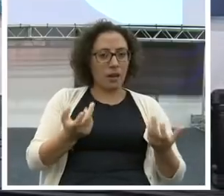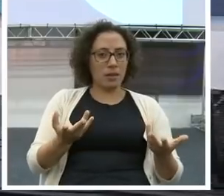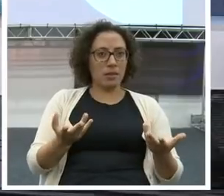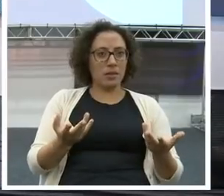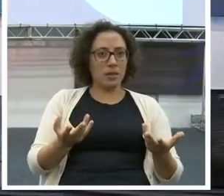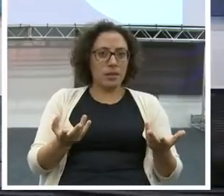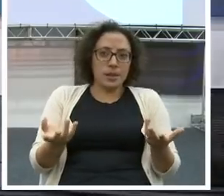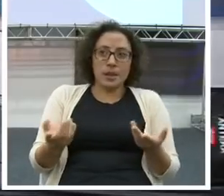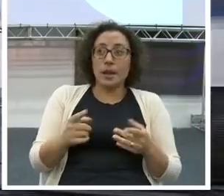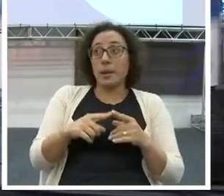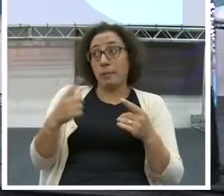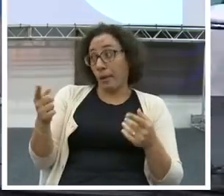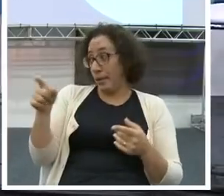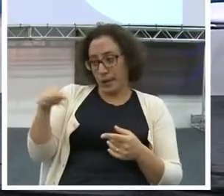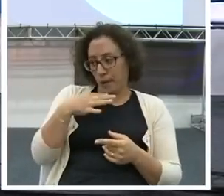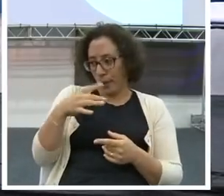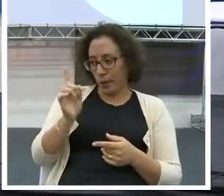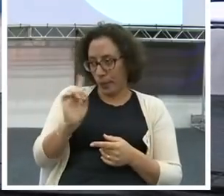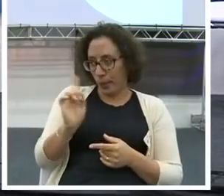mas você não conhece a jararaca?